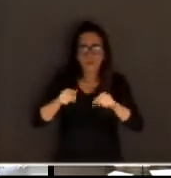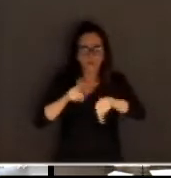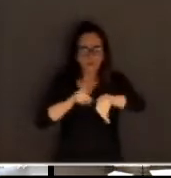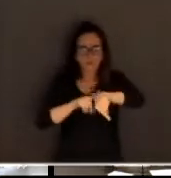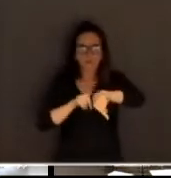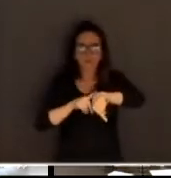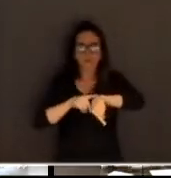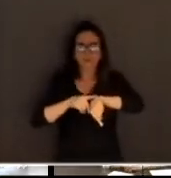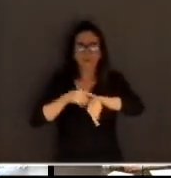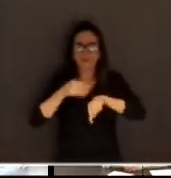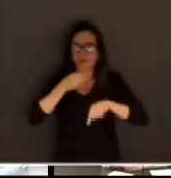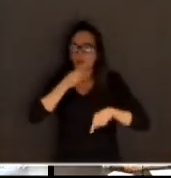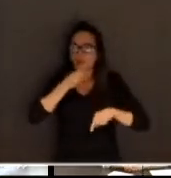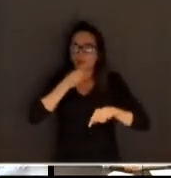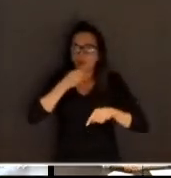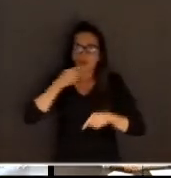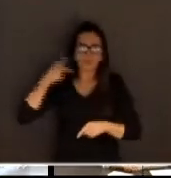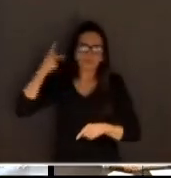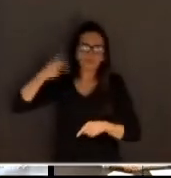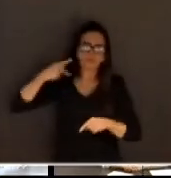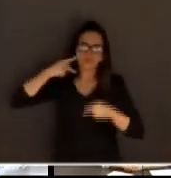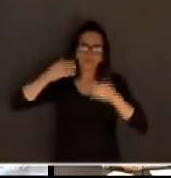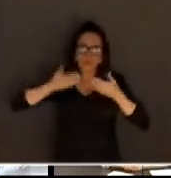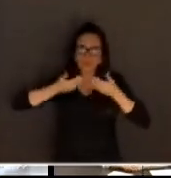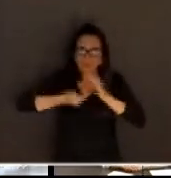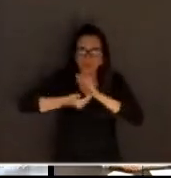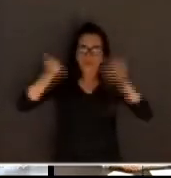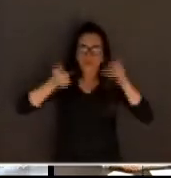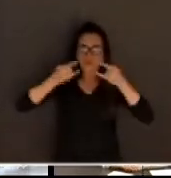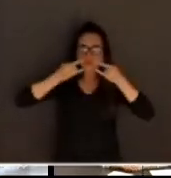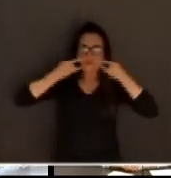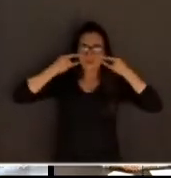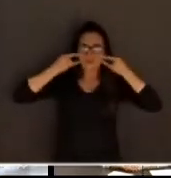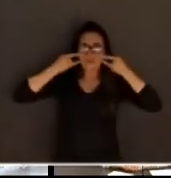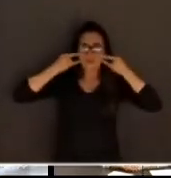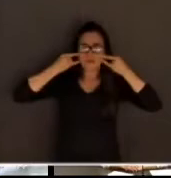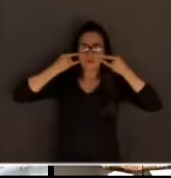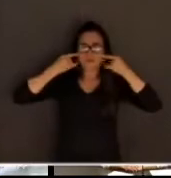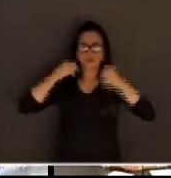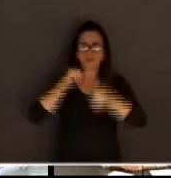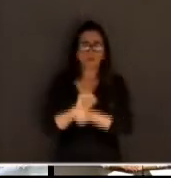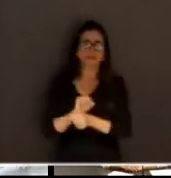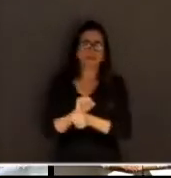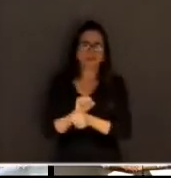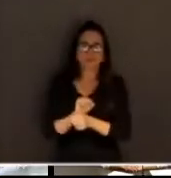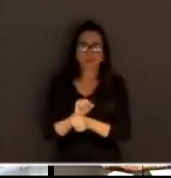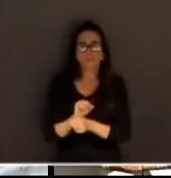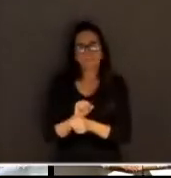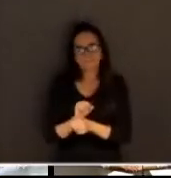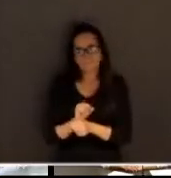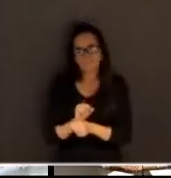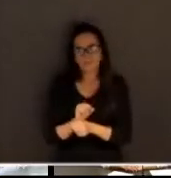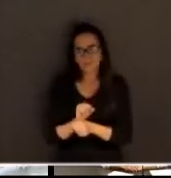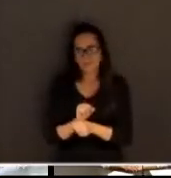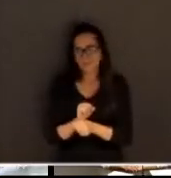relação ao uso da máscara ou da face shield, o juiz dissolve o conselho e nós vamos parar no Fantástico.